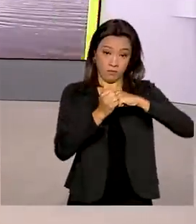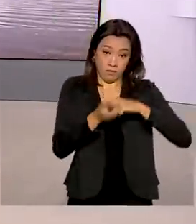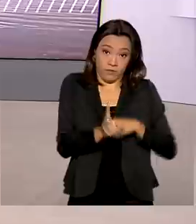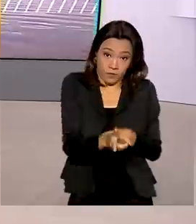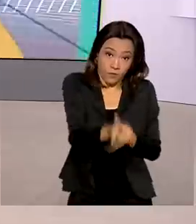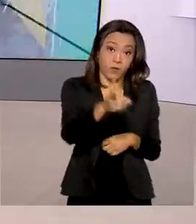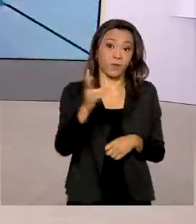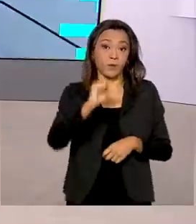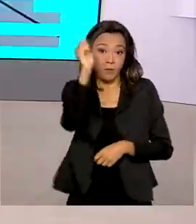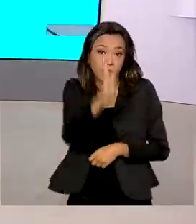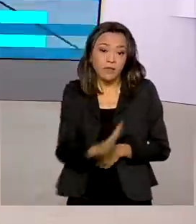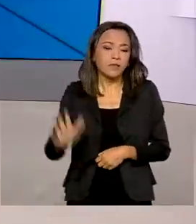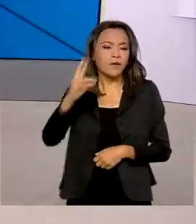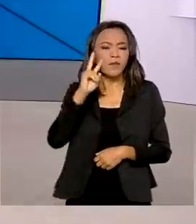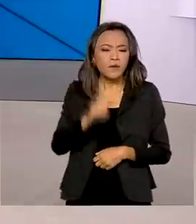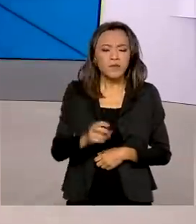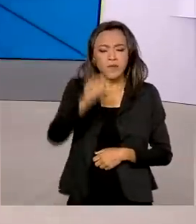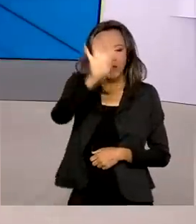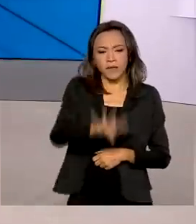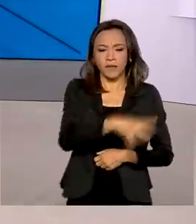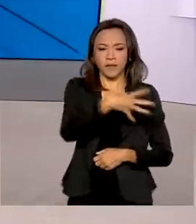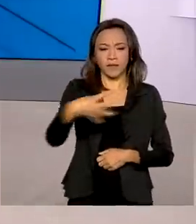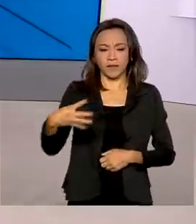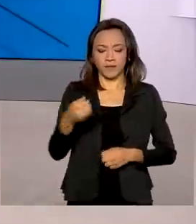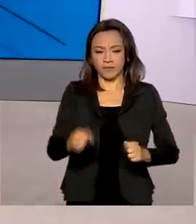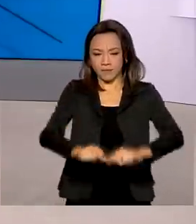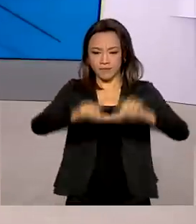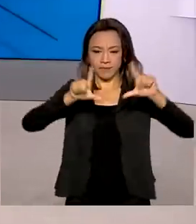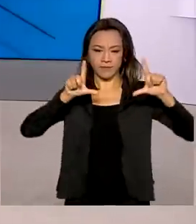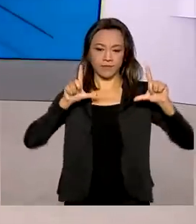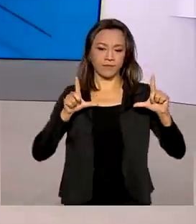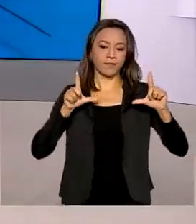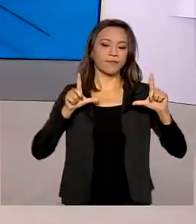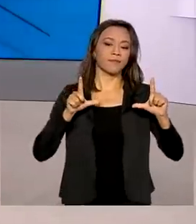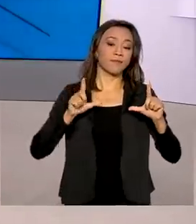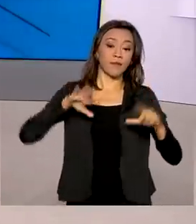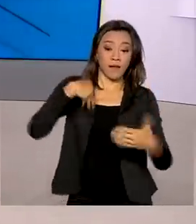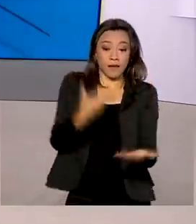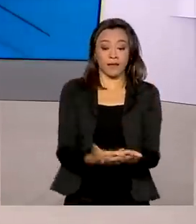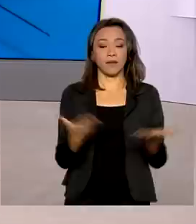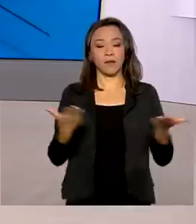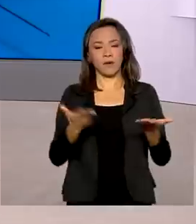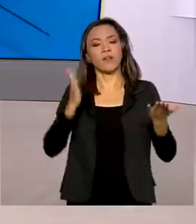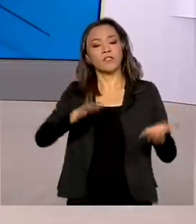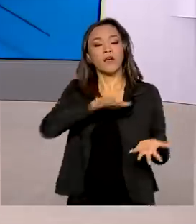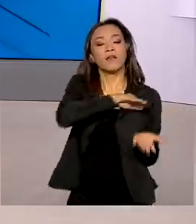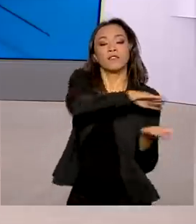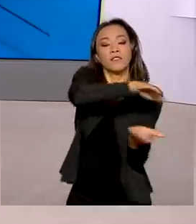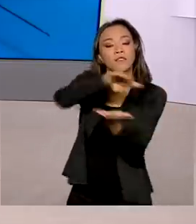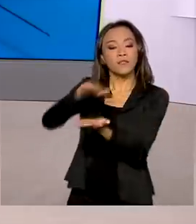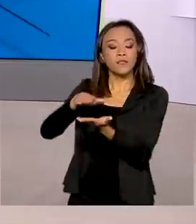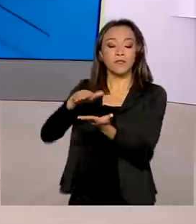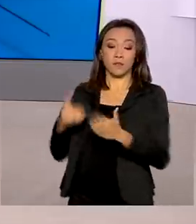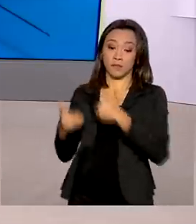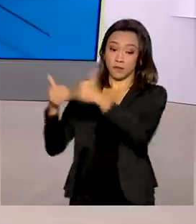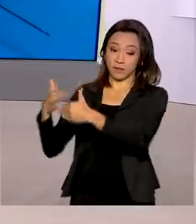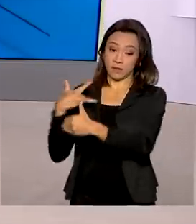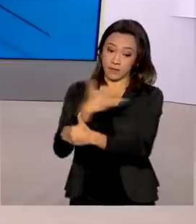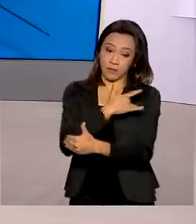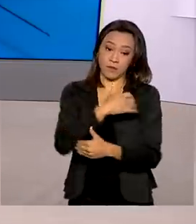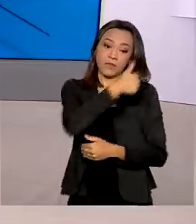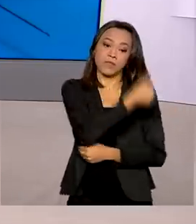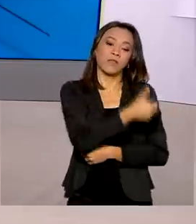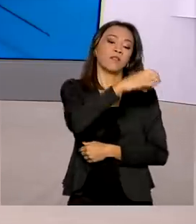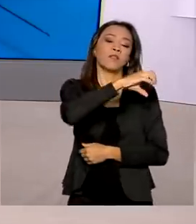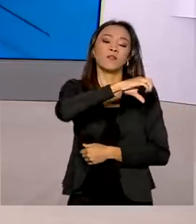Vamos ver então como estão os números aqui no nosso telão. Até o momento já foram distribuídas pelo Ministério da Saúde, de 109